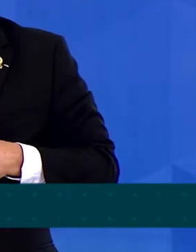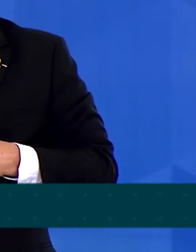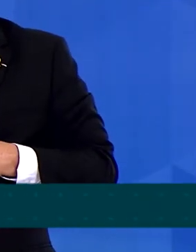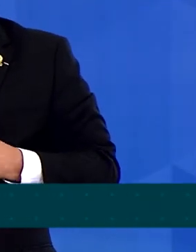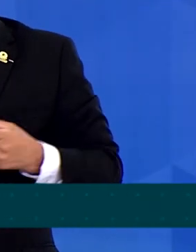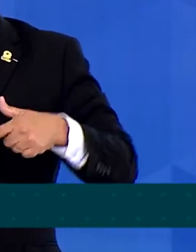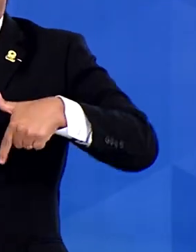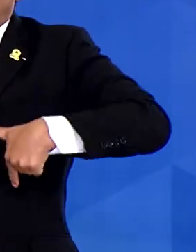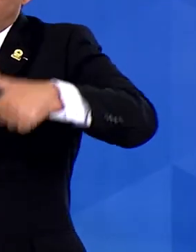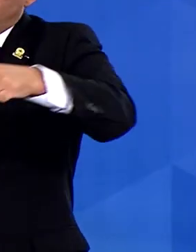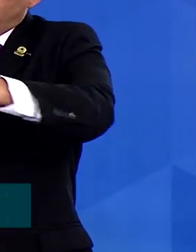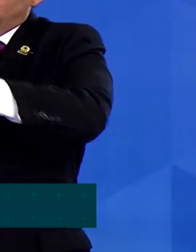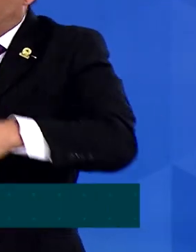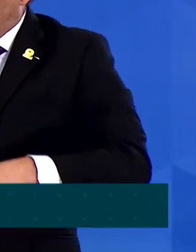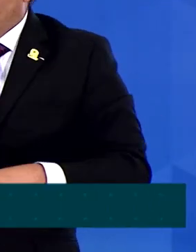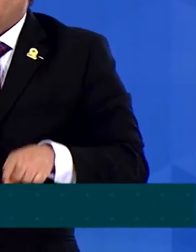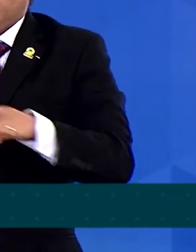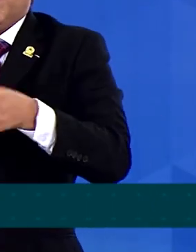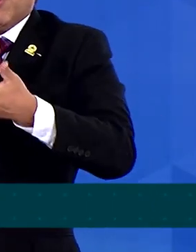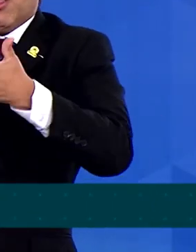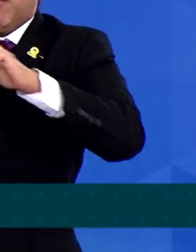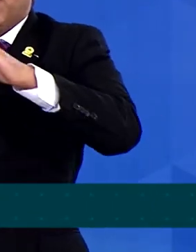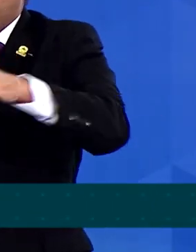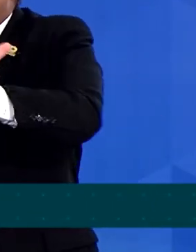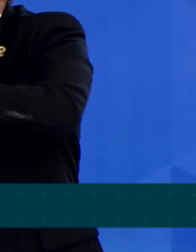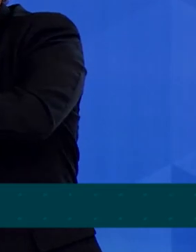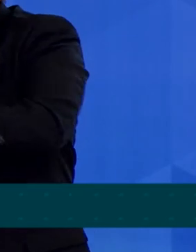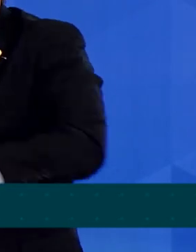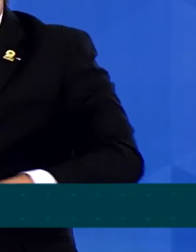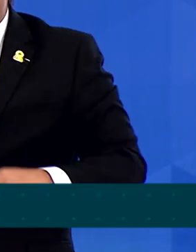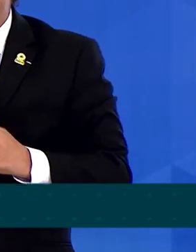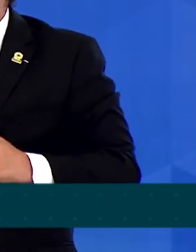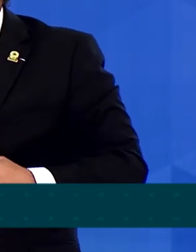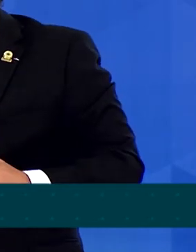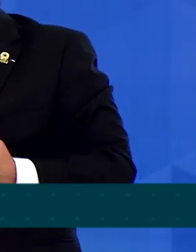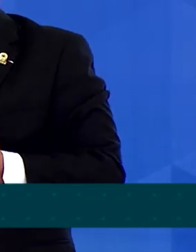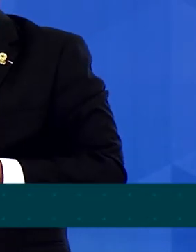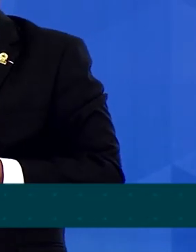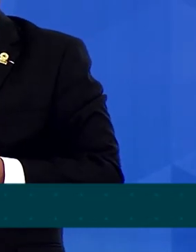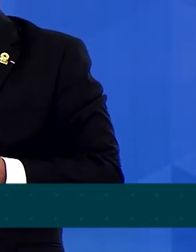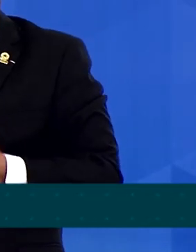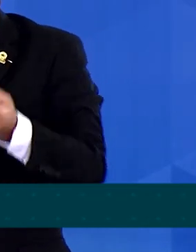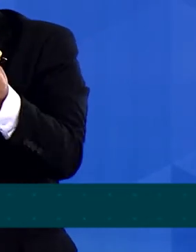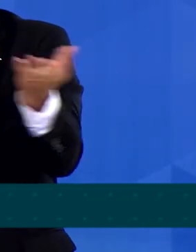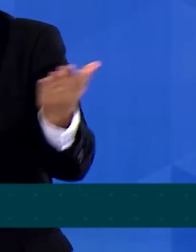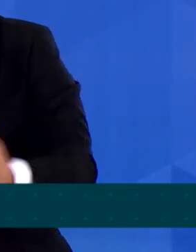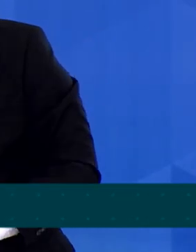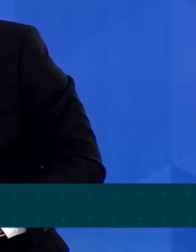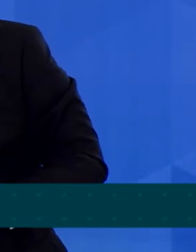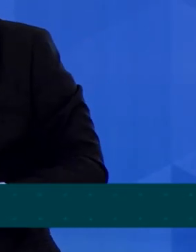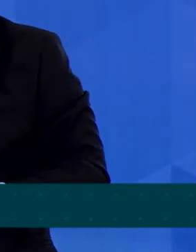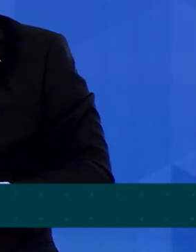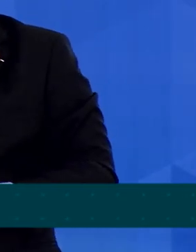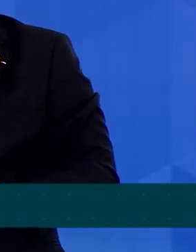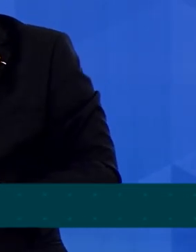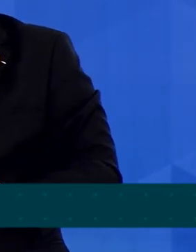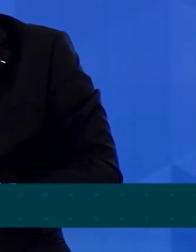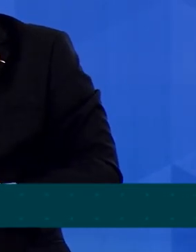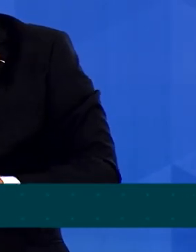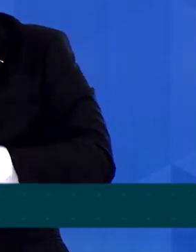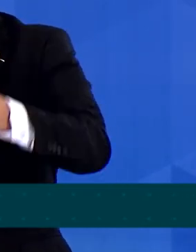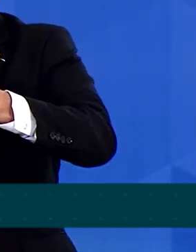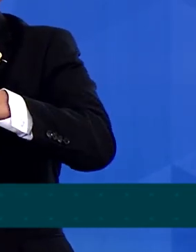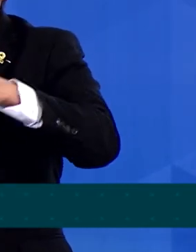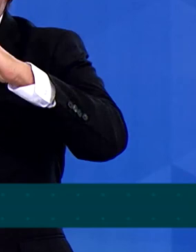ações de ajuda direta aos equipamentos que atendem crianças mais vulneráveis, como, por exemplo, distribuição de alimentos e EPIs às instituições de